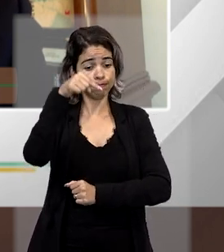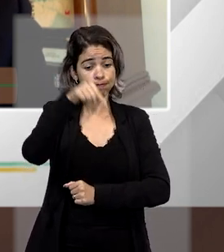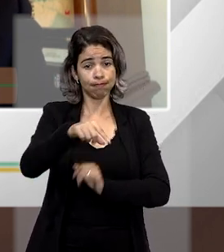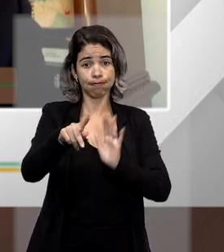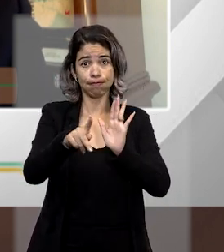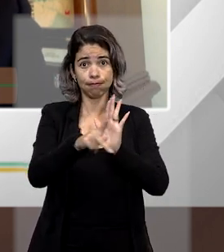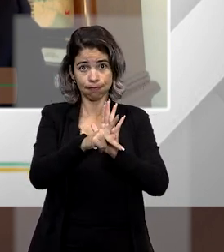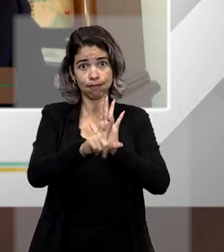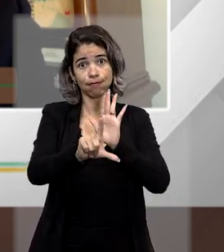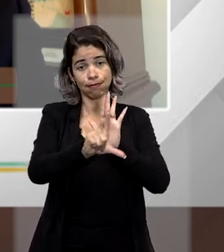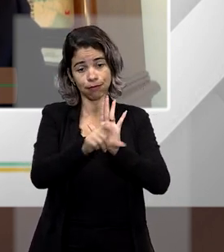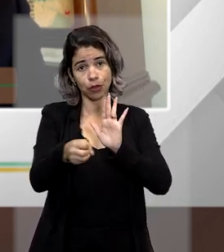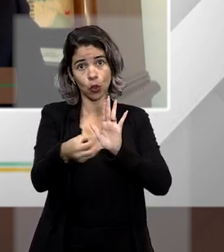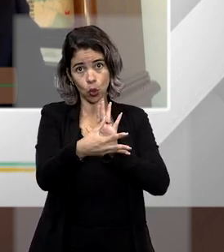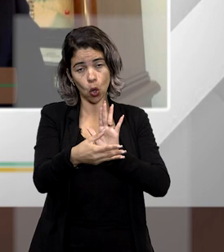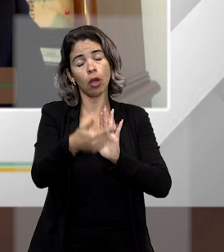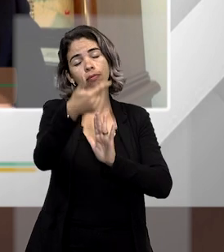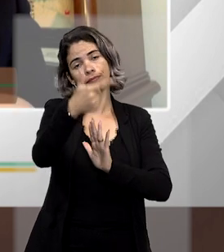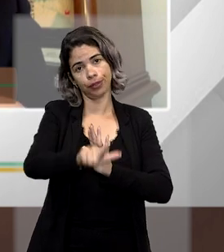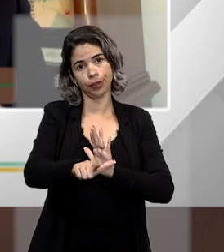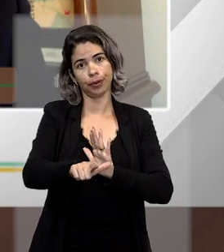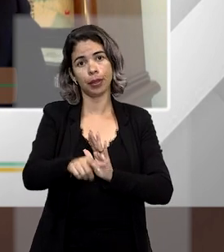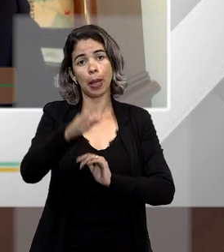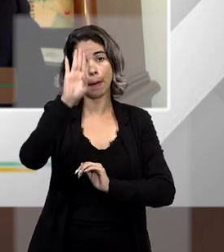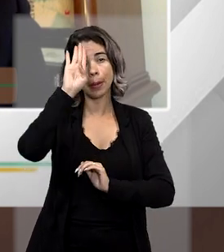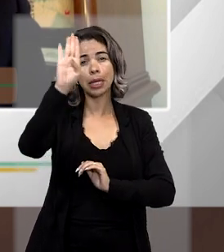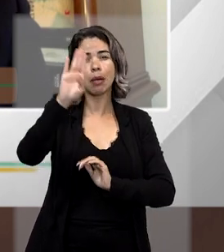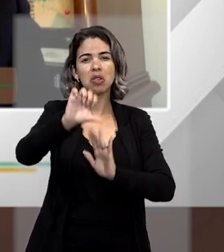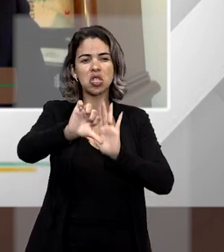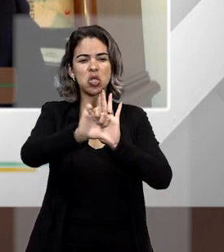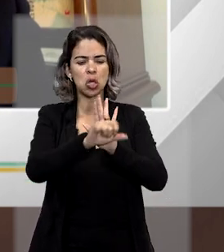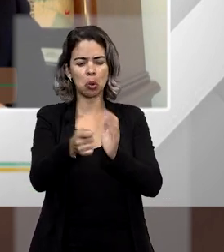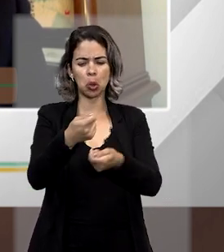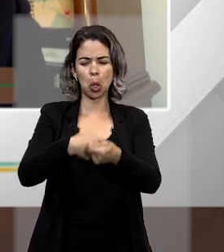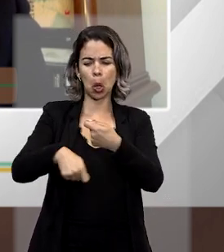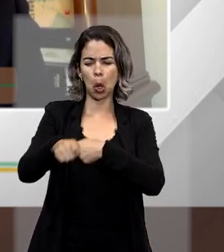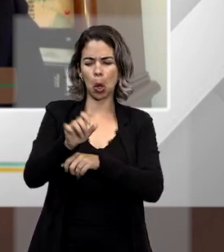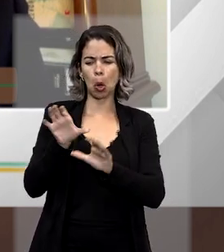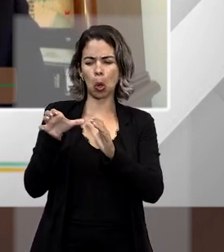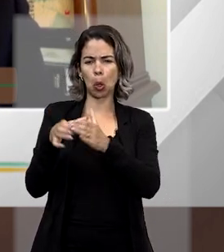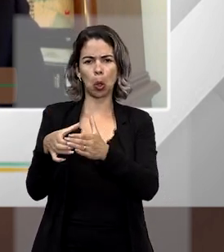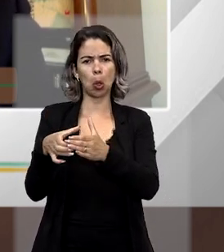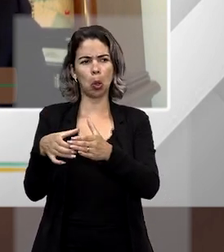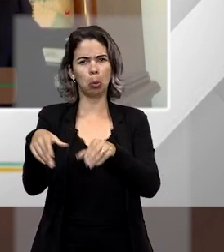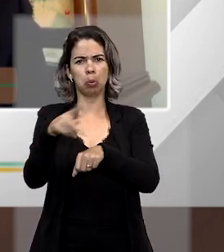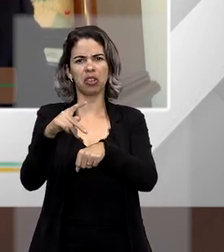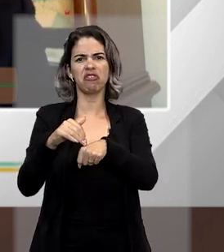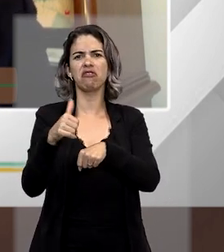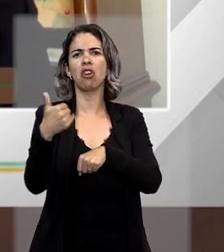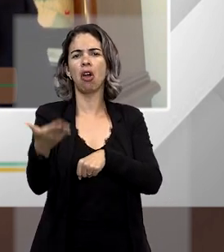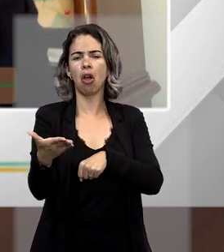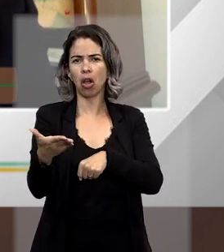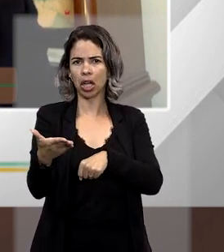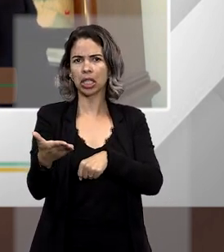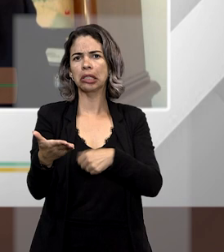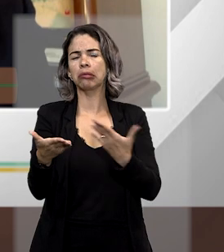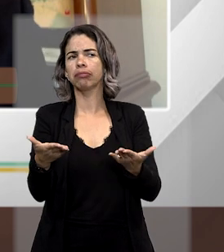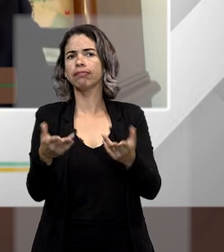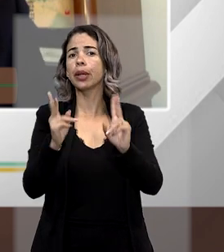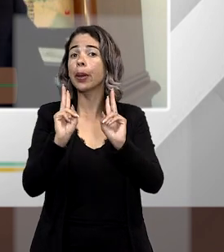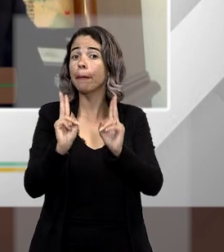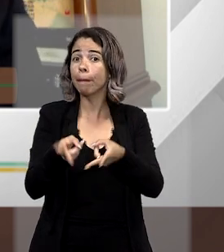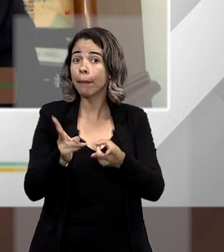principalmente esses crimes iniciais de negociação com o governo ou grupo estrangeiro, esse tipo de